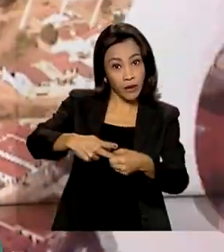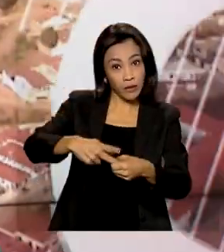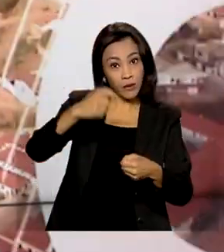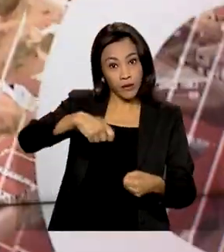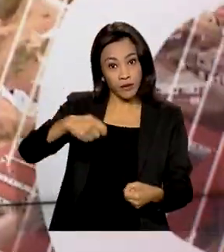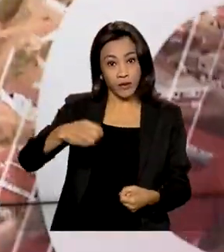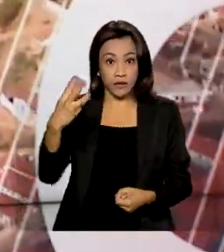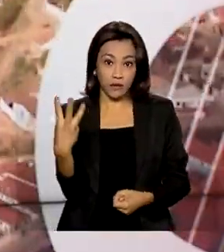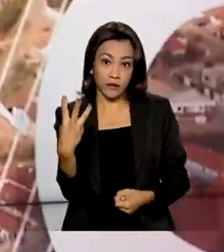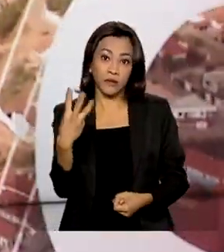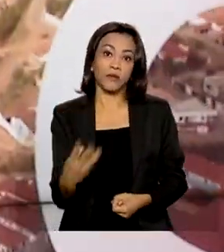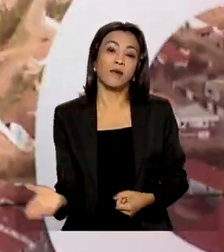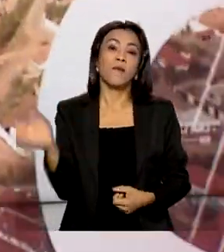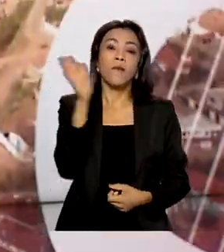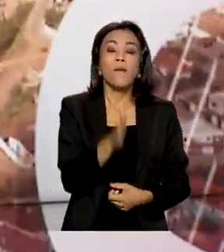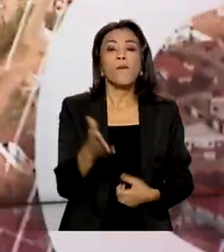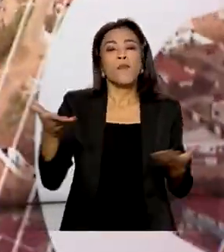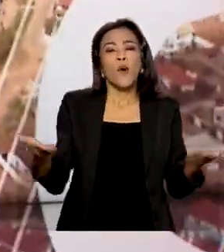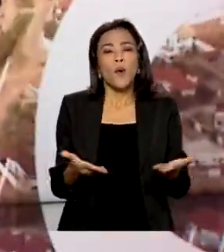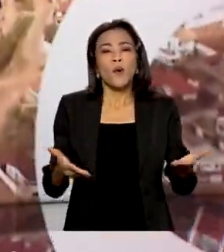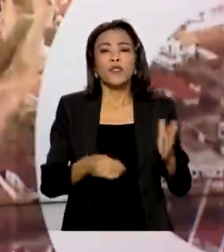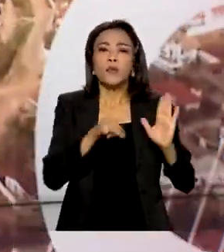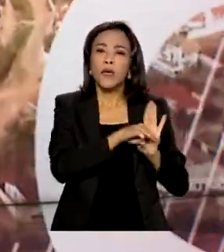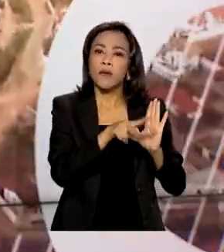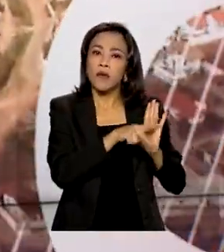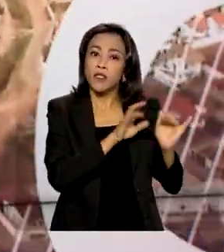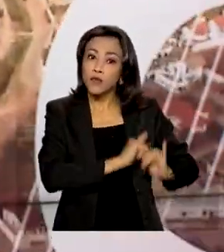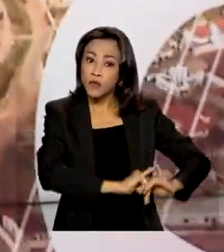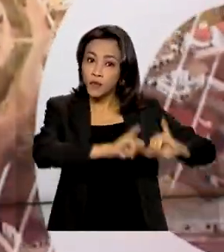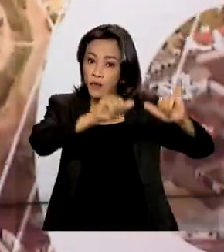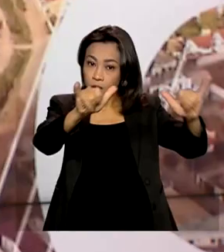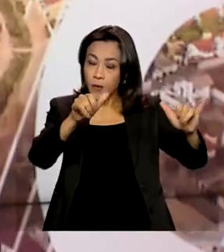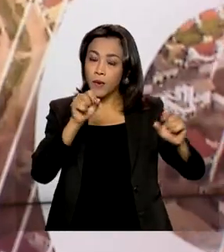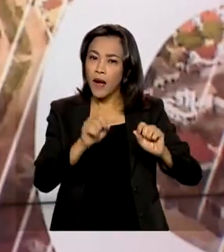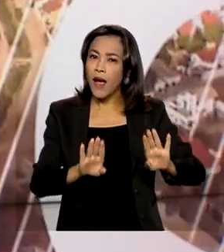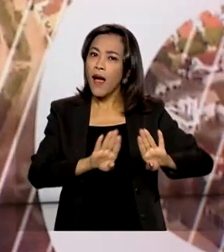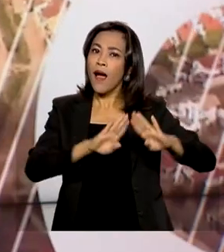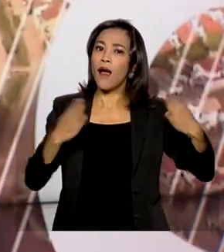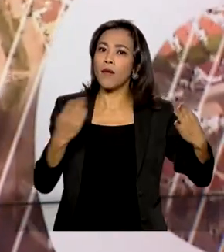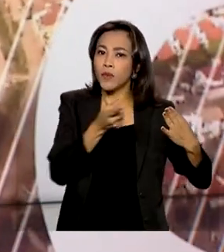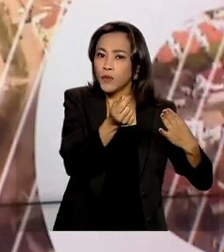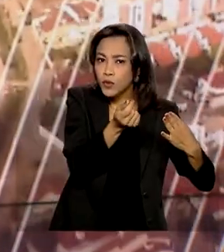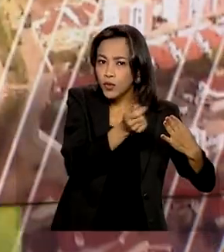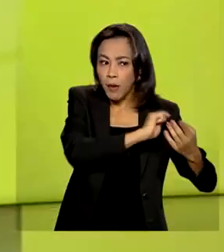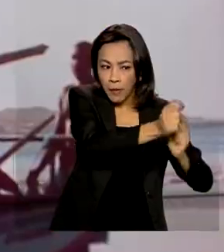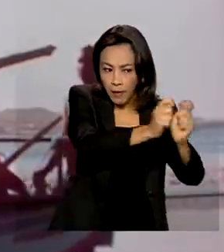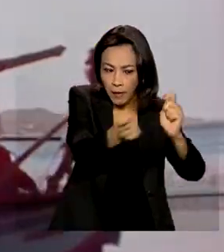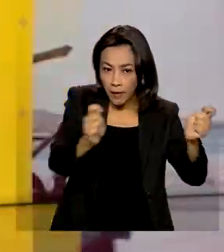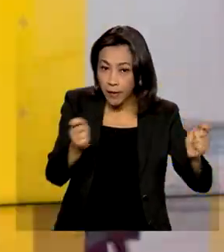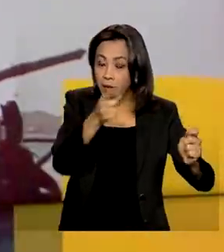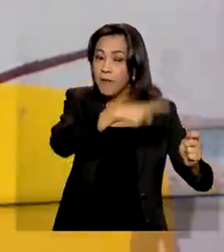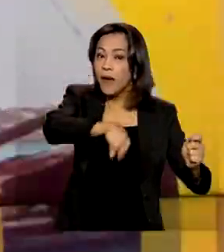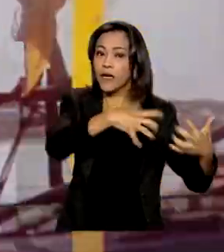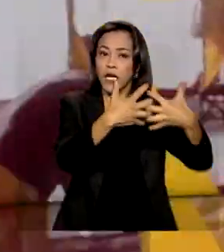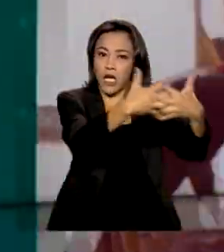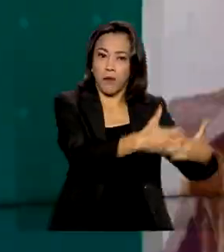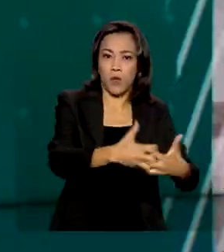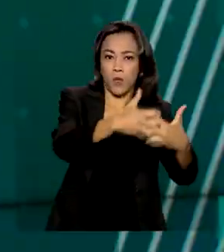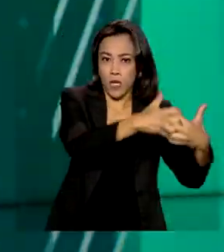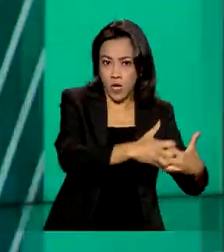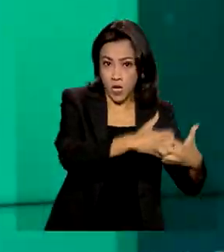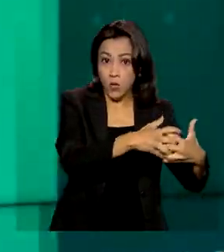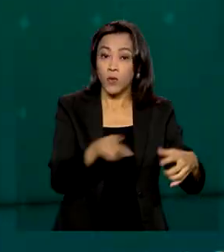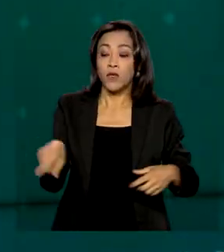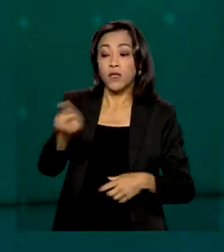medida provisória publicada hoje abre crédito extraordinário para o pagamento do auxílio a caminhoneiros e taxistas. O